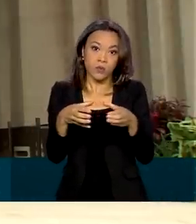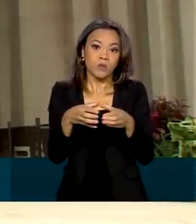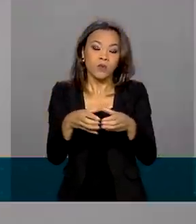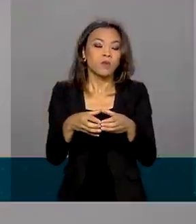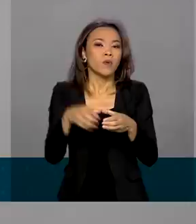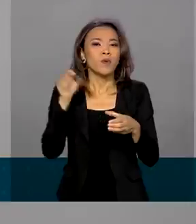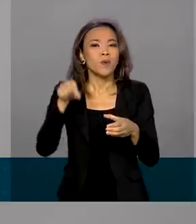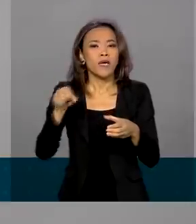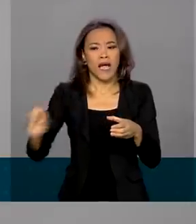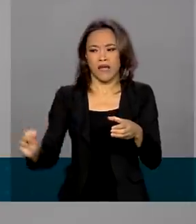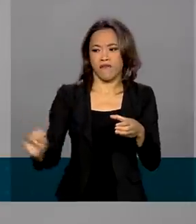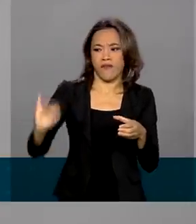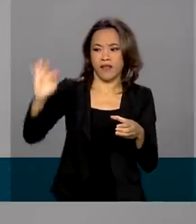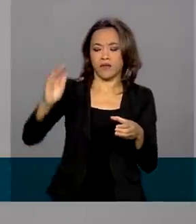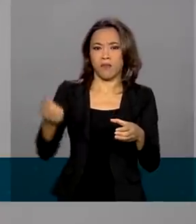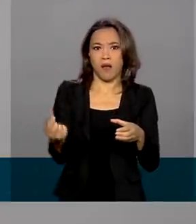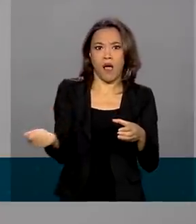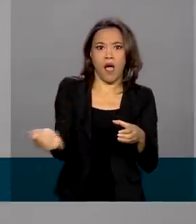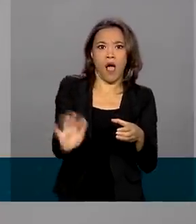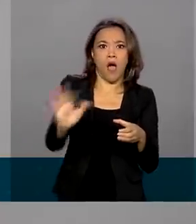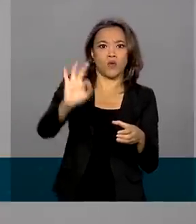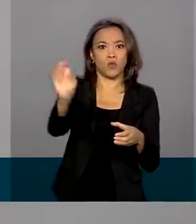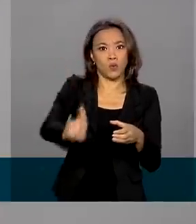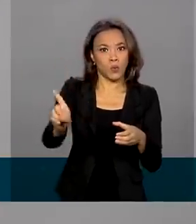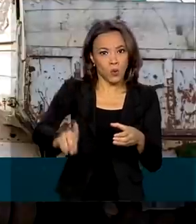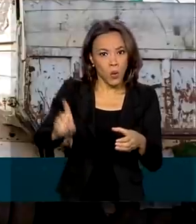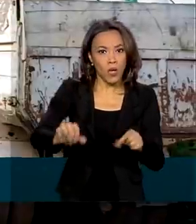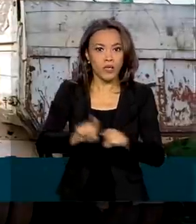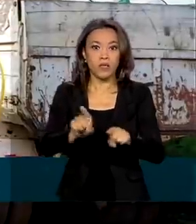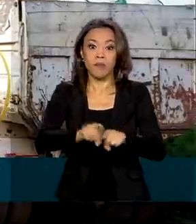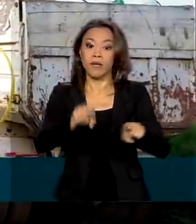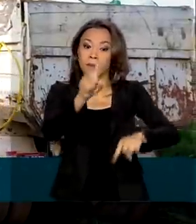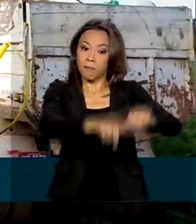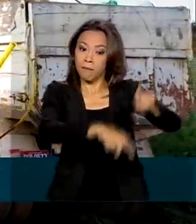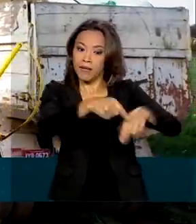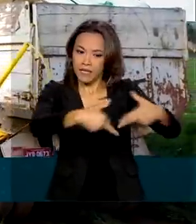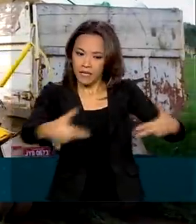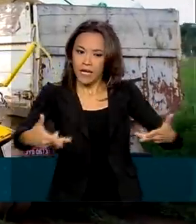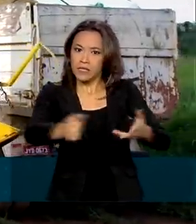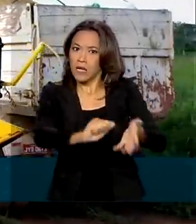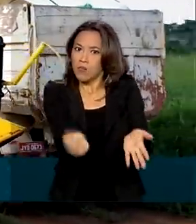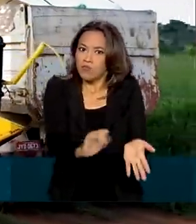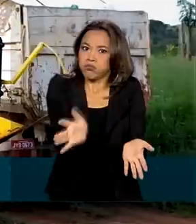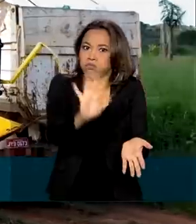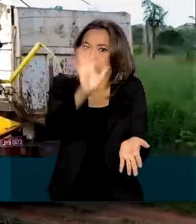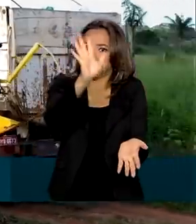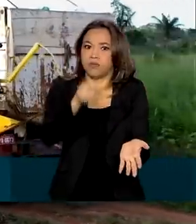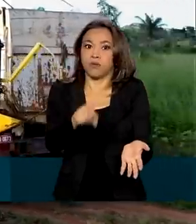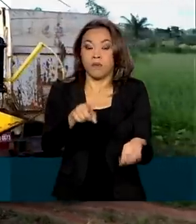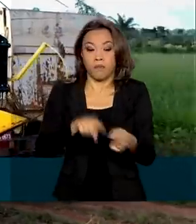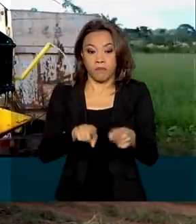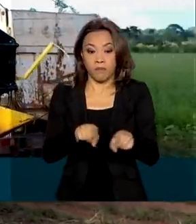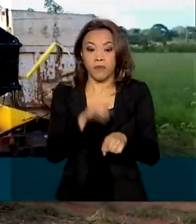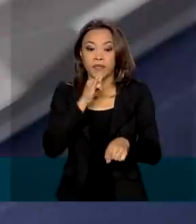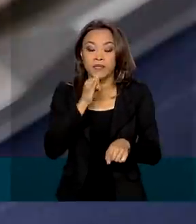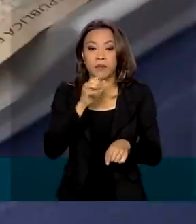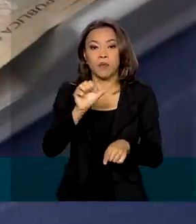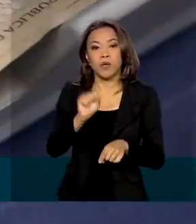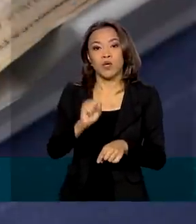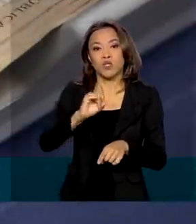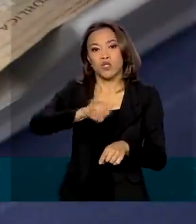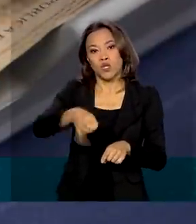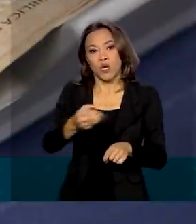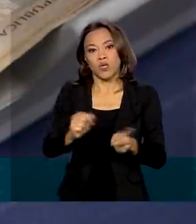sendo pressionada pela alta do dólar e das commodities, que são matérias-primas exportáveis como soja e petróleo.